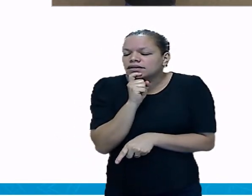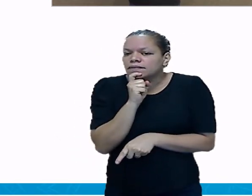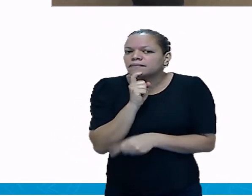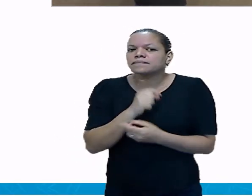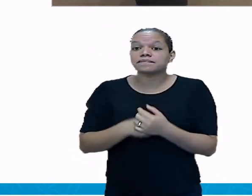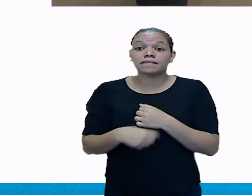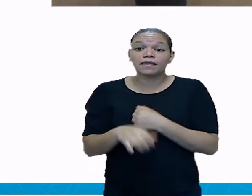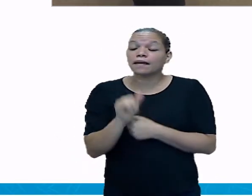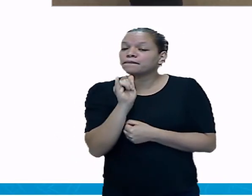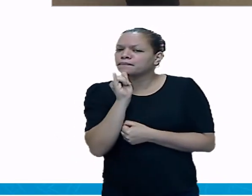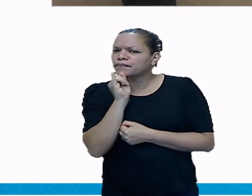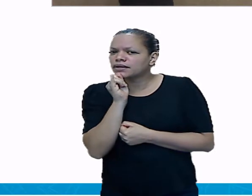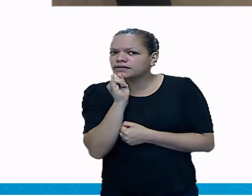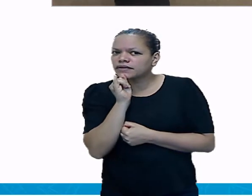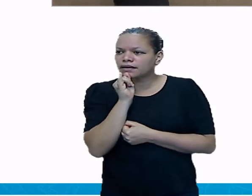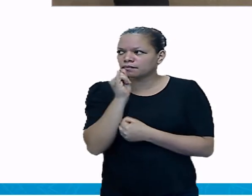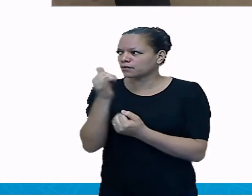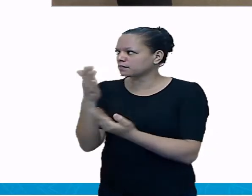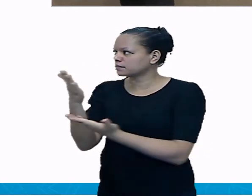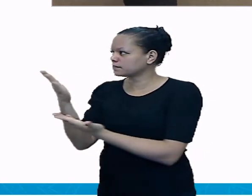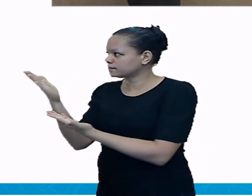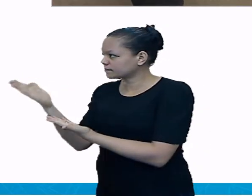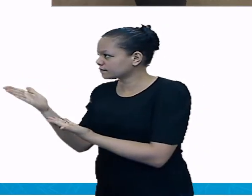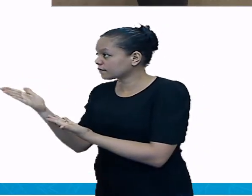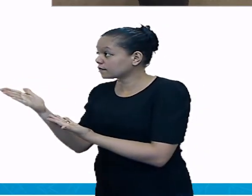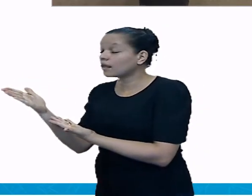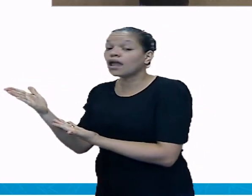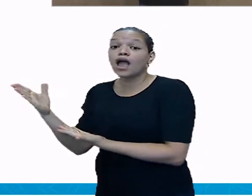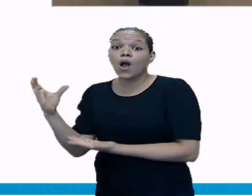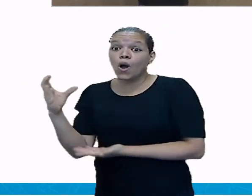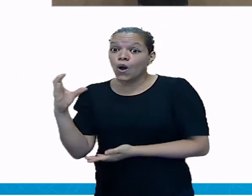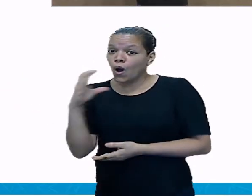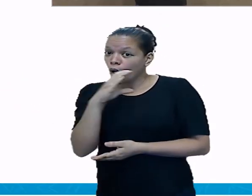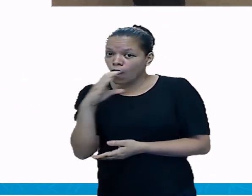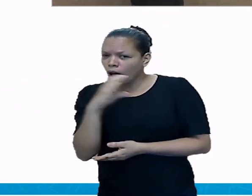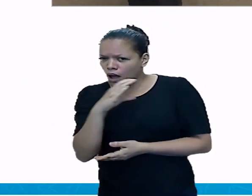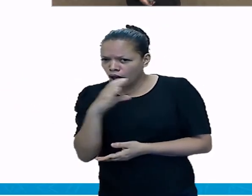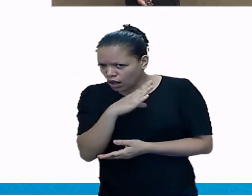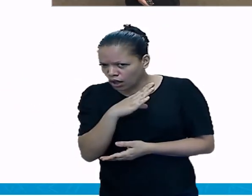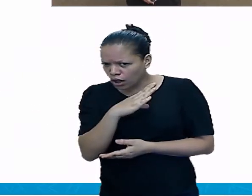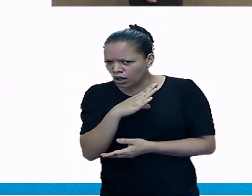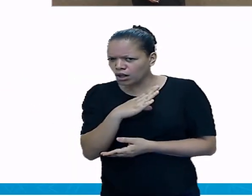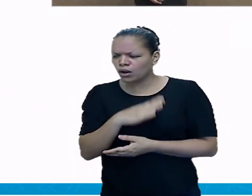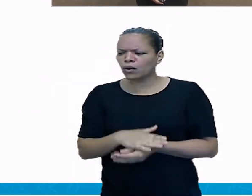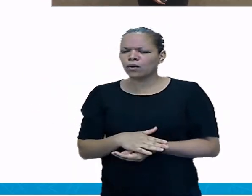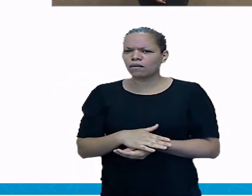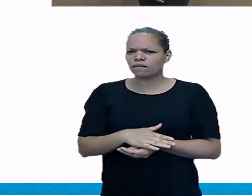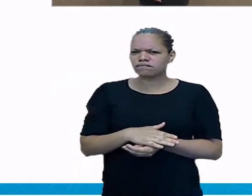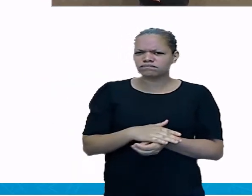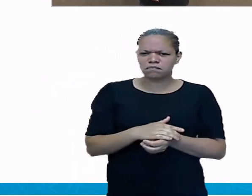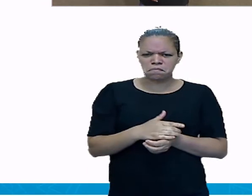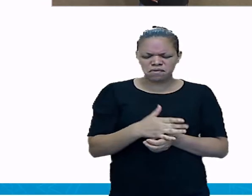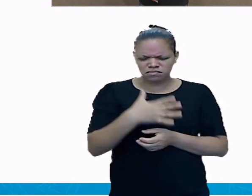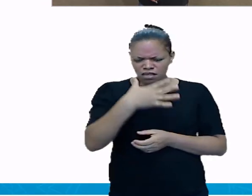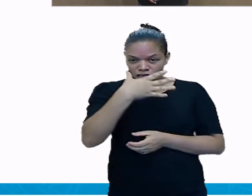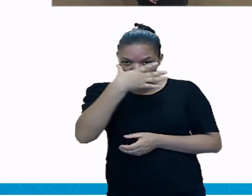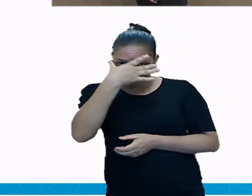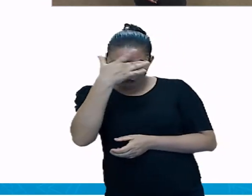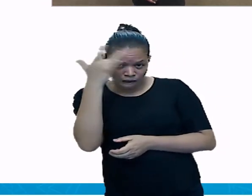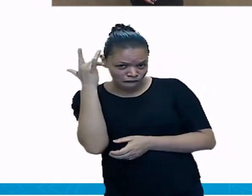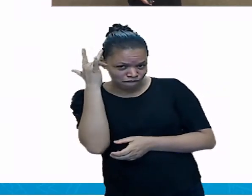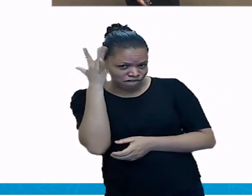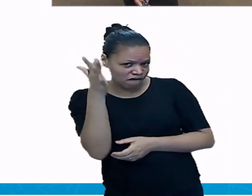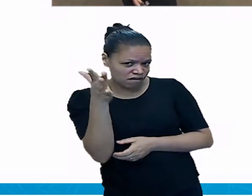facilmente para outros corpos. Então, temos aqui, como exemplo, o alumínio,